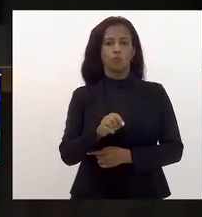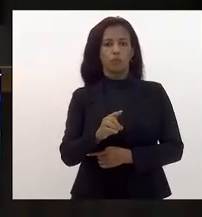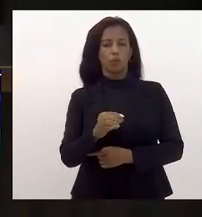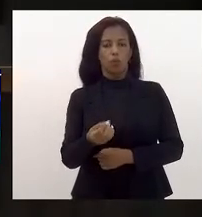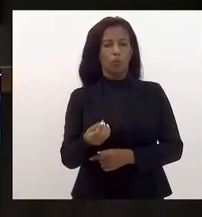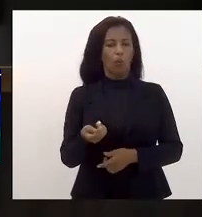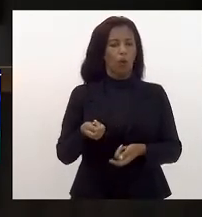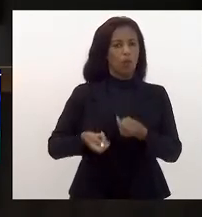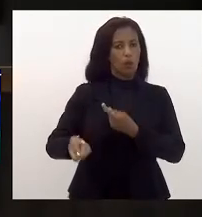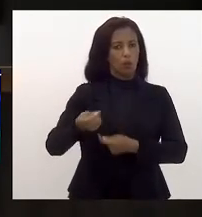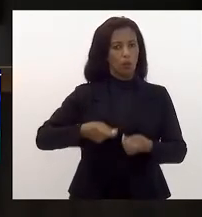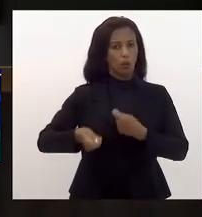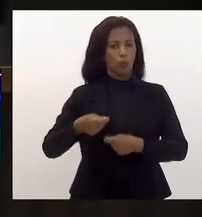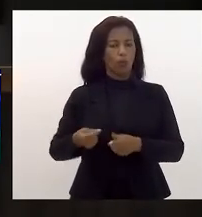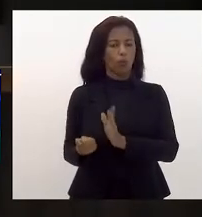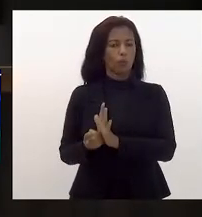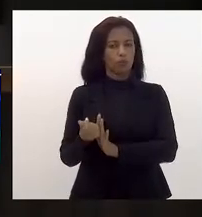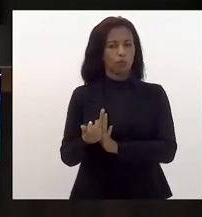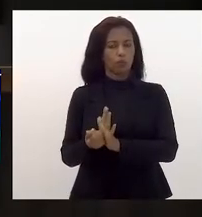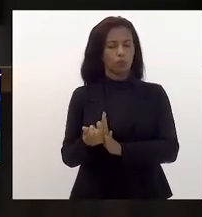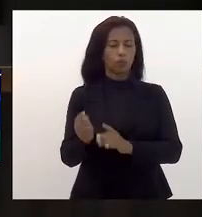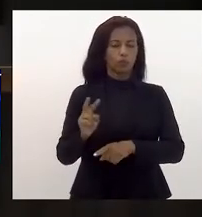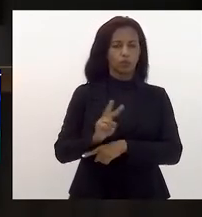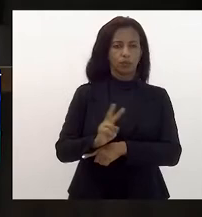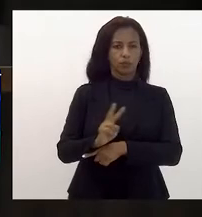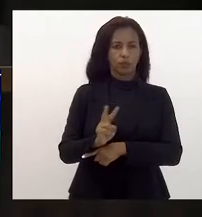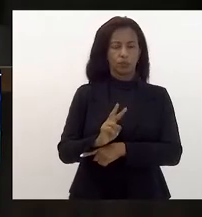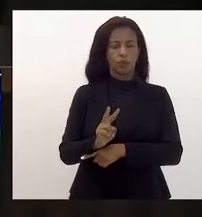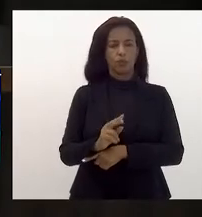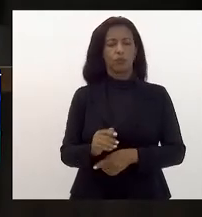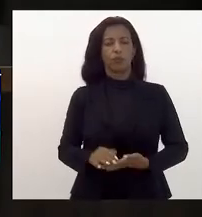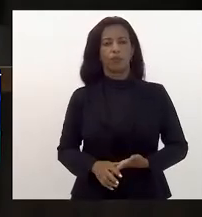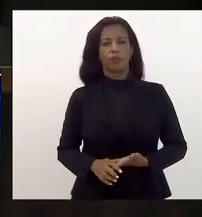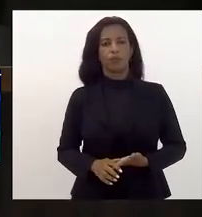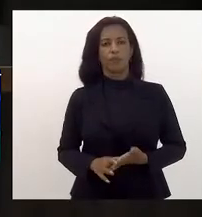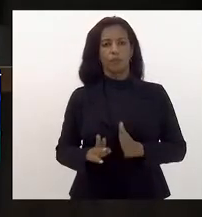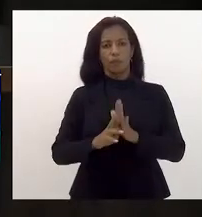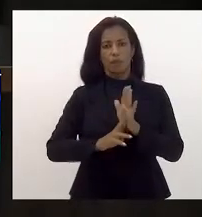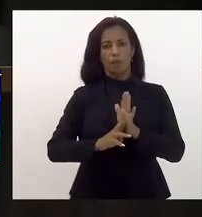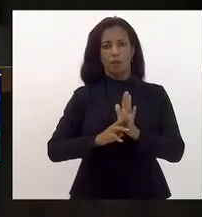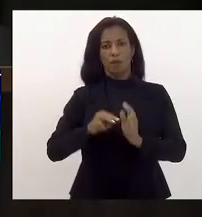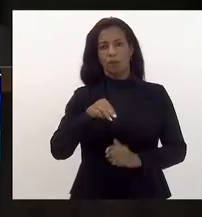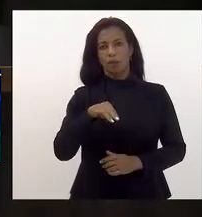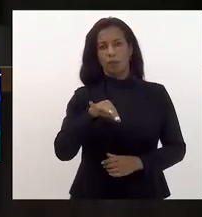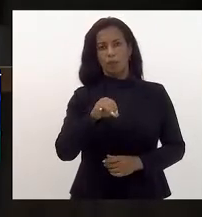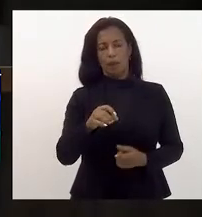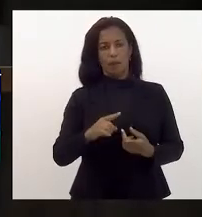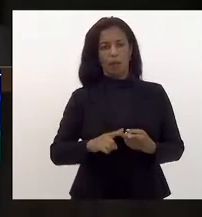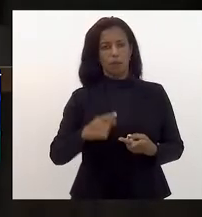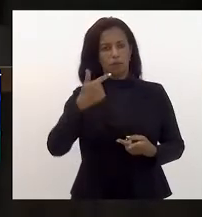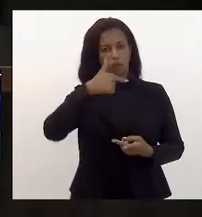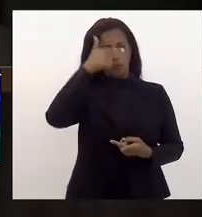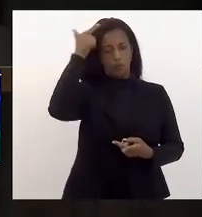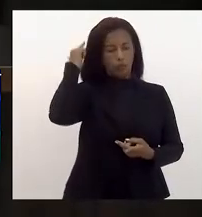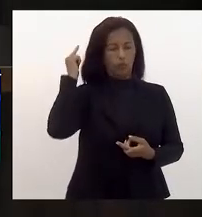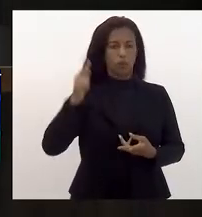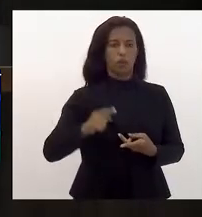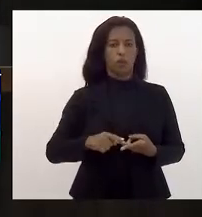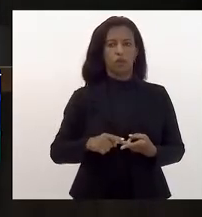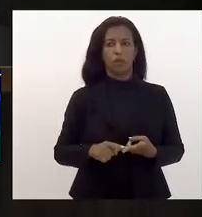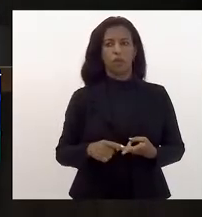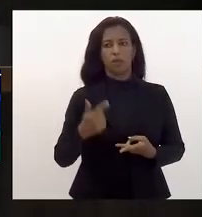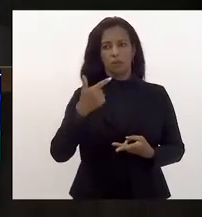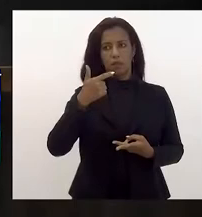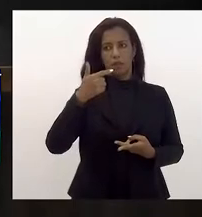indústria e comércio favorável de orçamento, fiscalização financeira e controle favorável. Relatores, deputado Márcio Pacheco, Luiz Paulo, Márcio Pacheco e Márcio